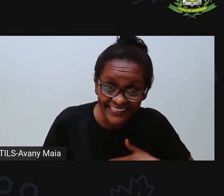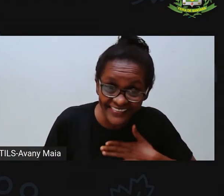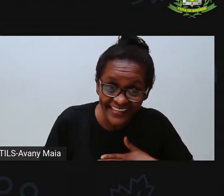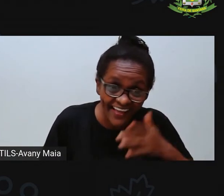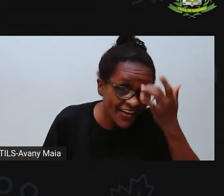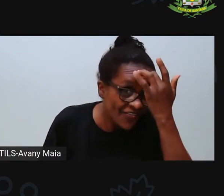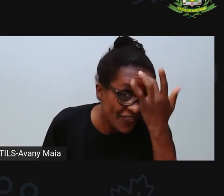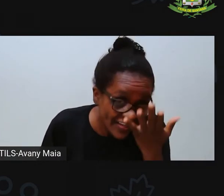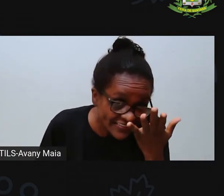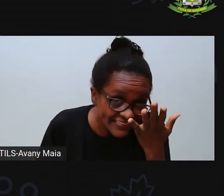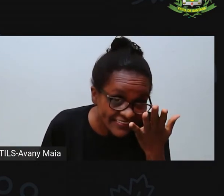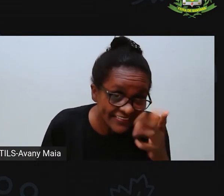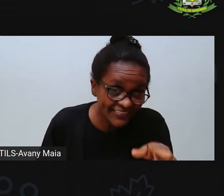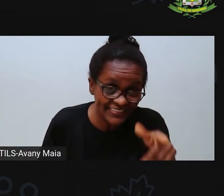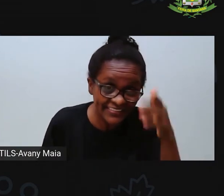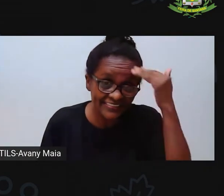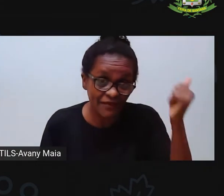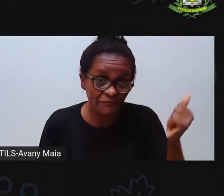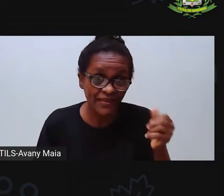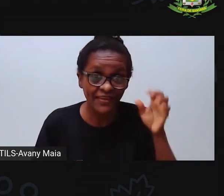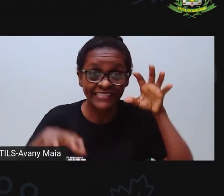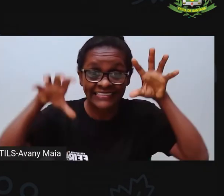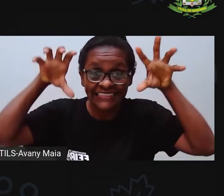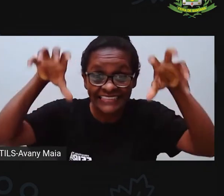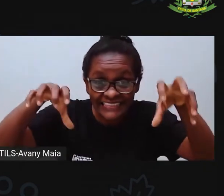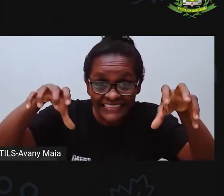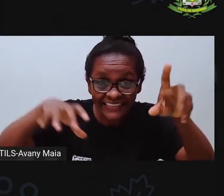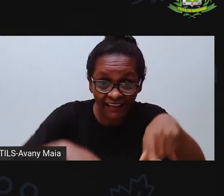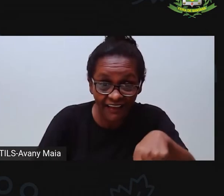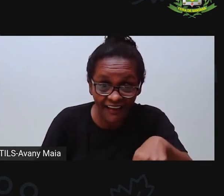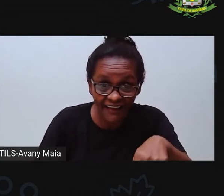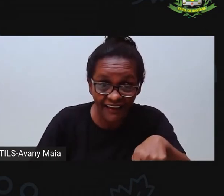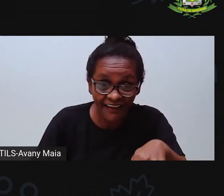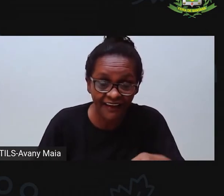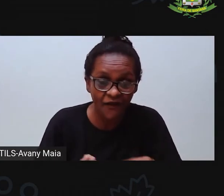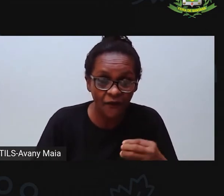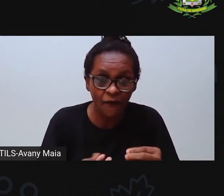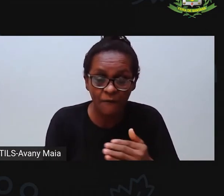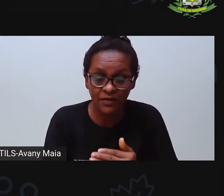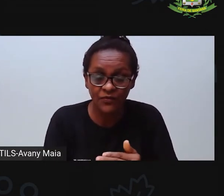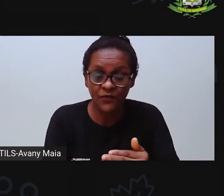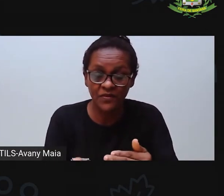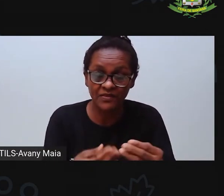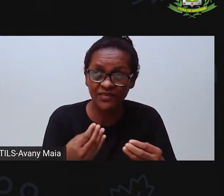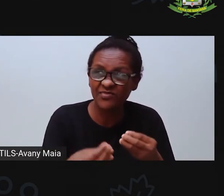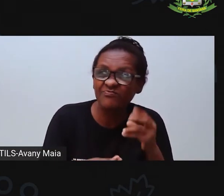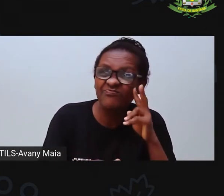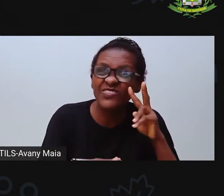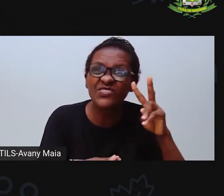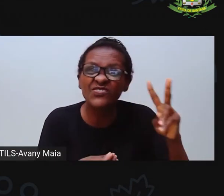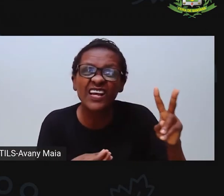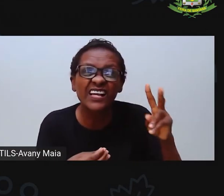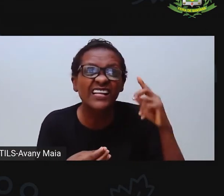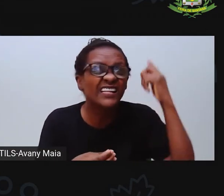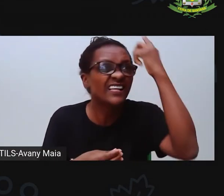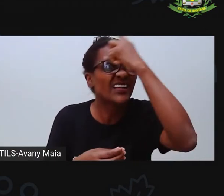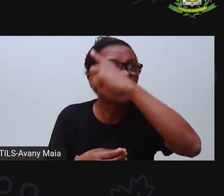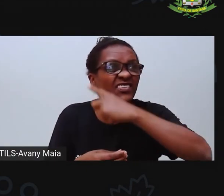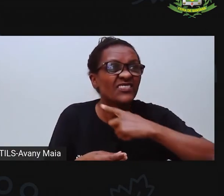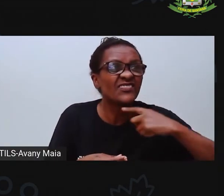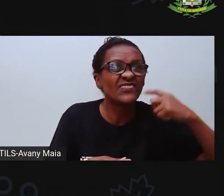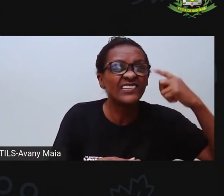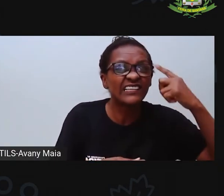pra vocês identificarem que era um monstro? Eu fiquei com dúvida lá no início, né? A gente ficou... Foi vendo as características